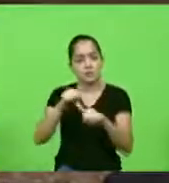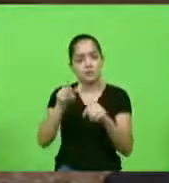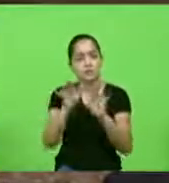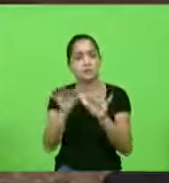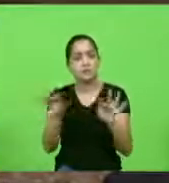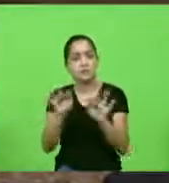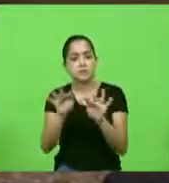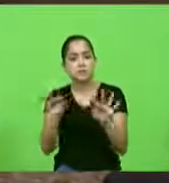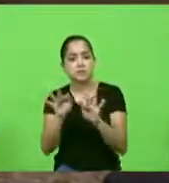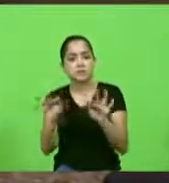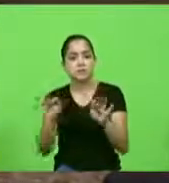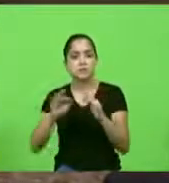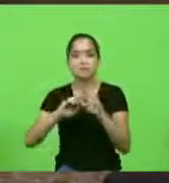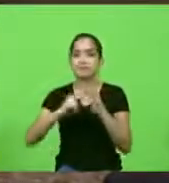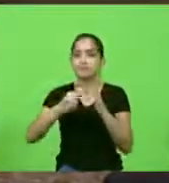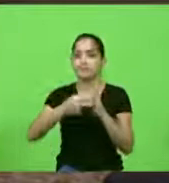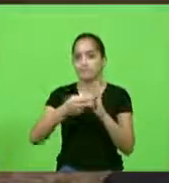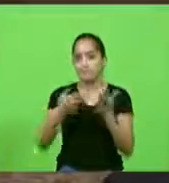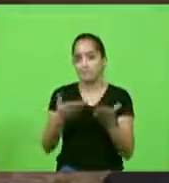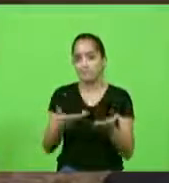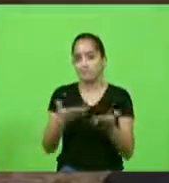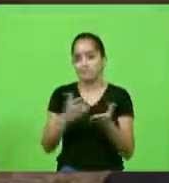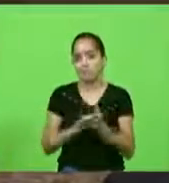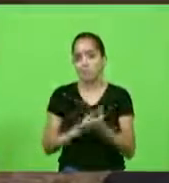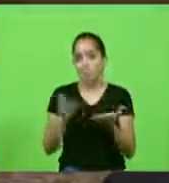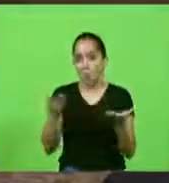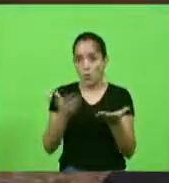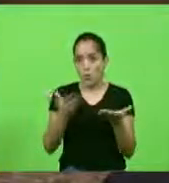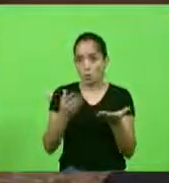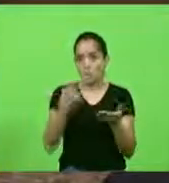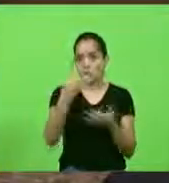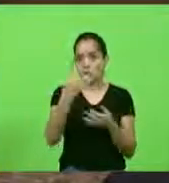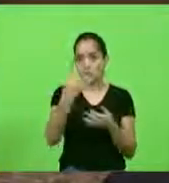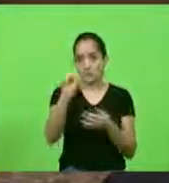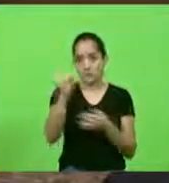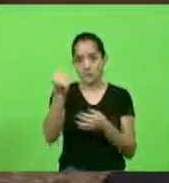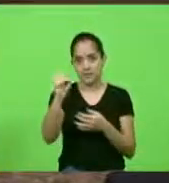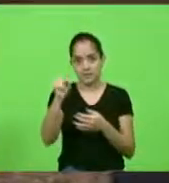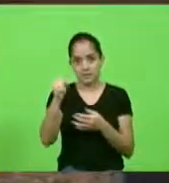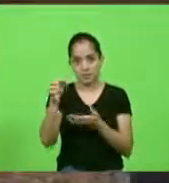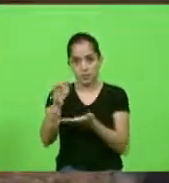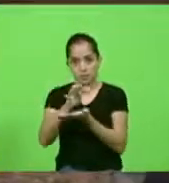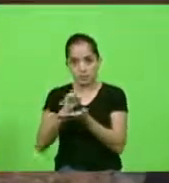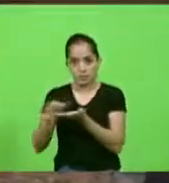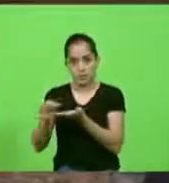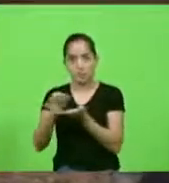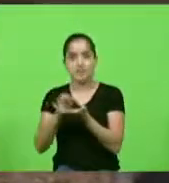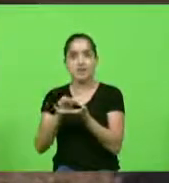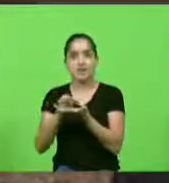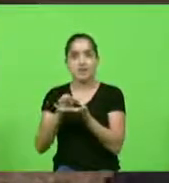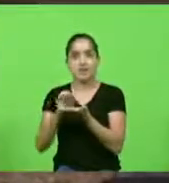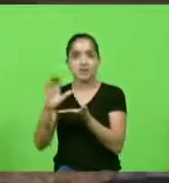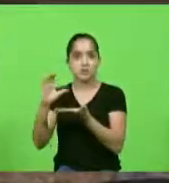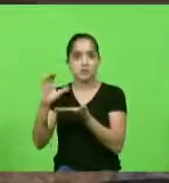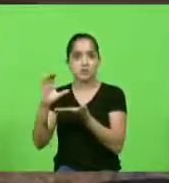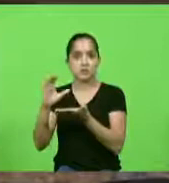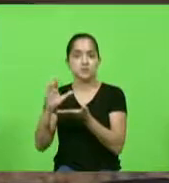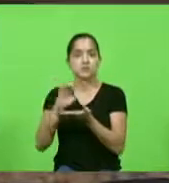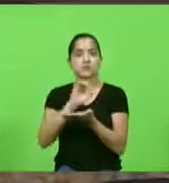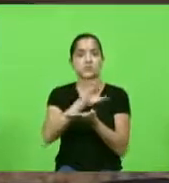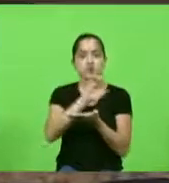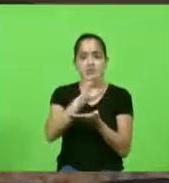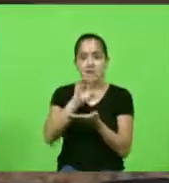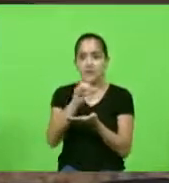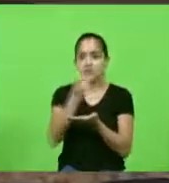é isso que significa porque hoje 48 centavos atenção 48 centavos de cada real pago